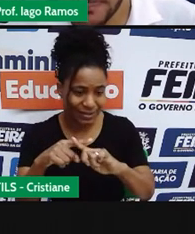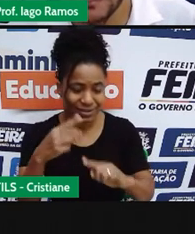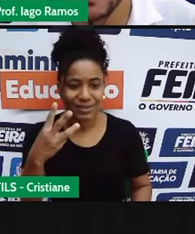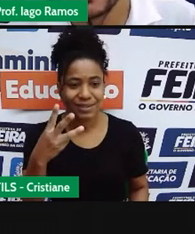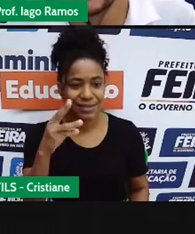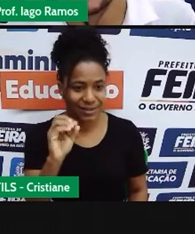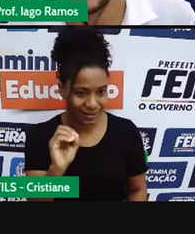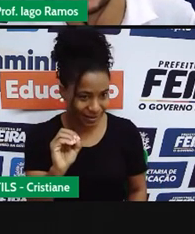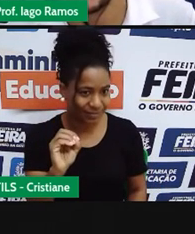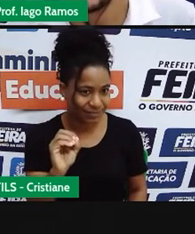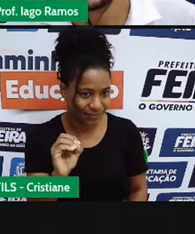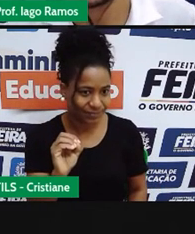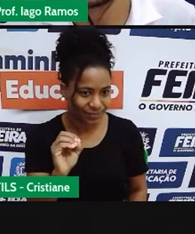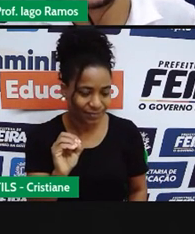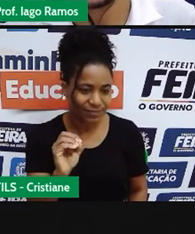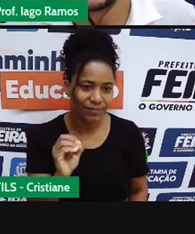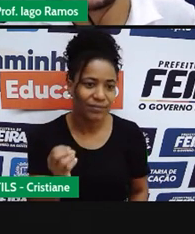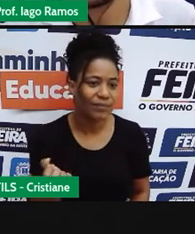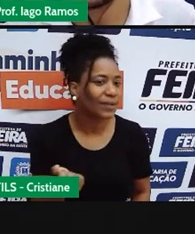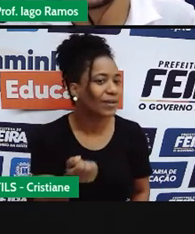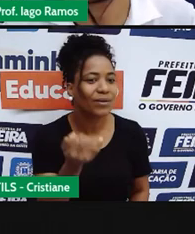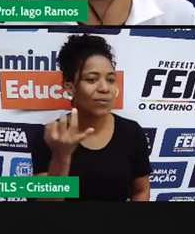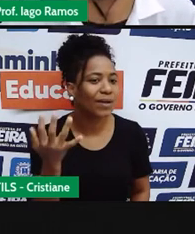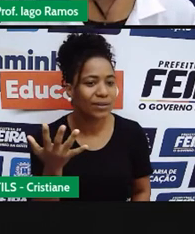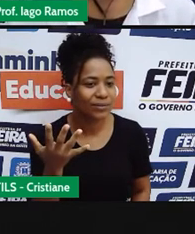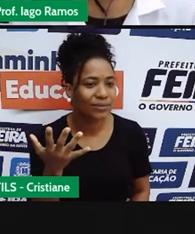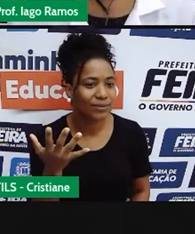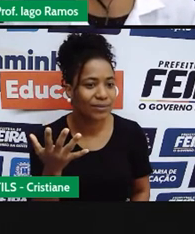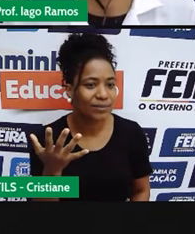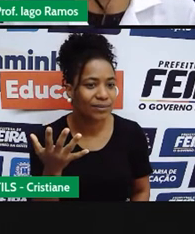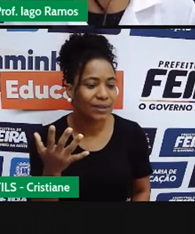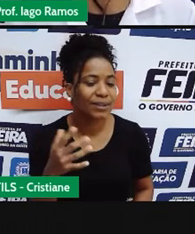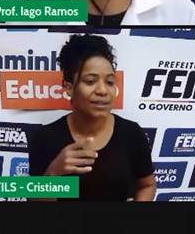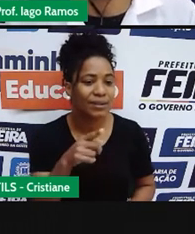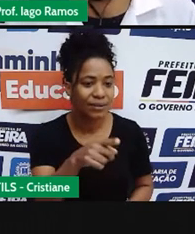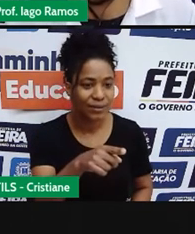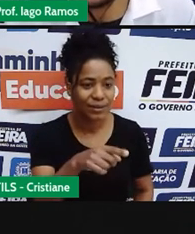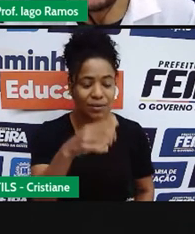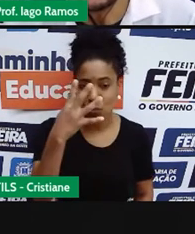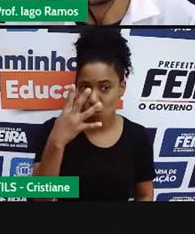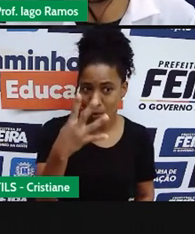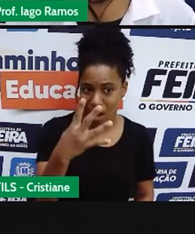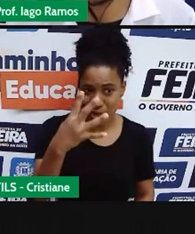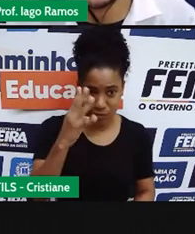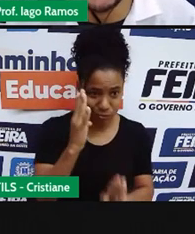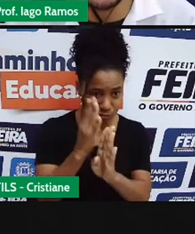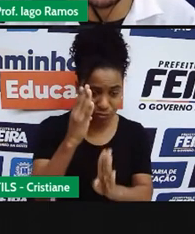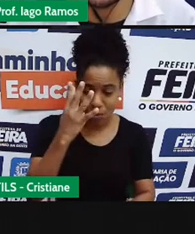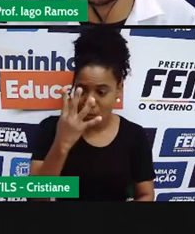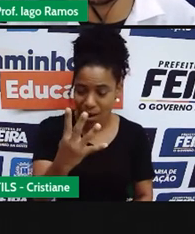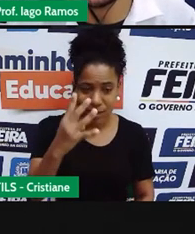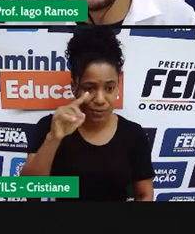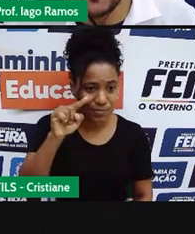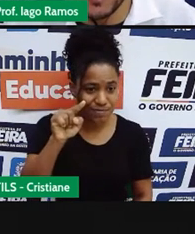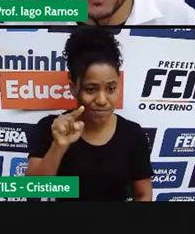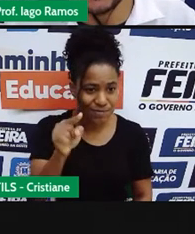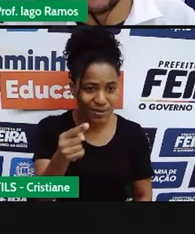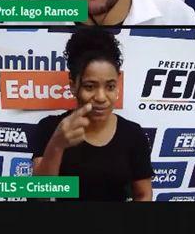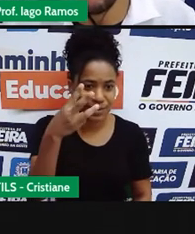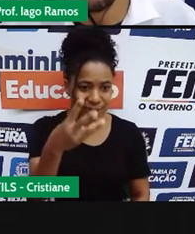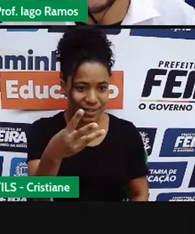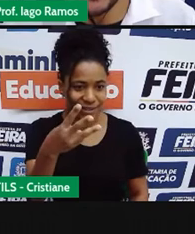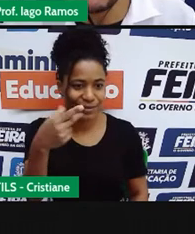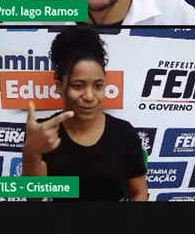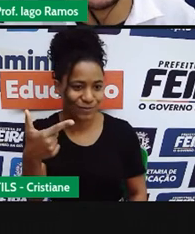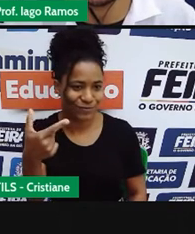isso vai dar um resultado de 4.320.